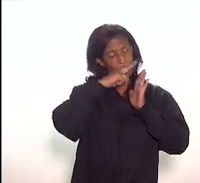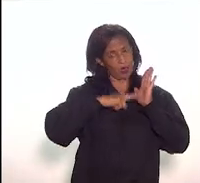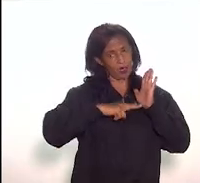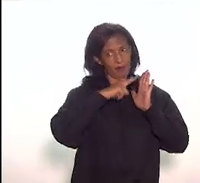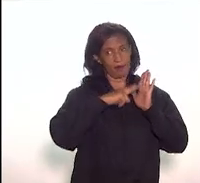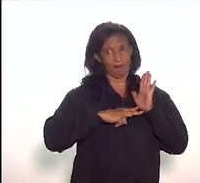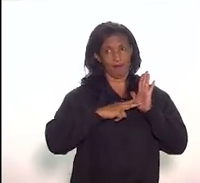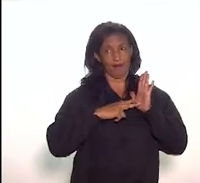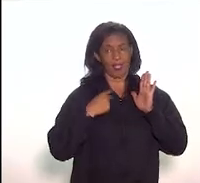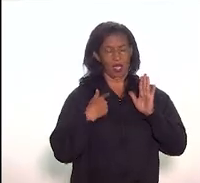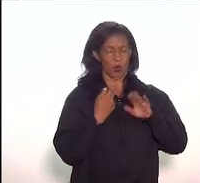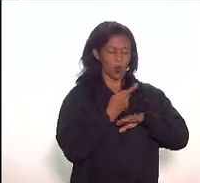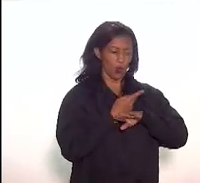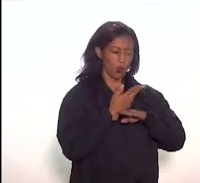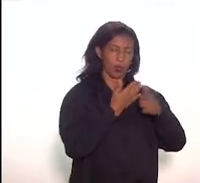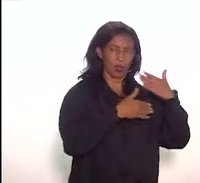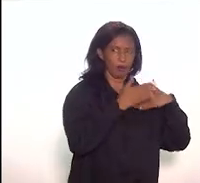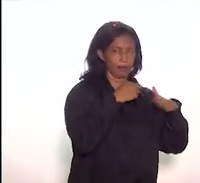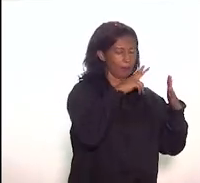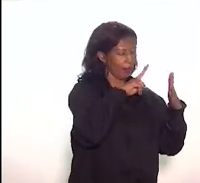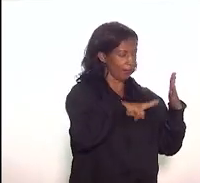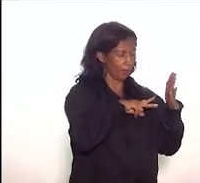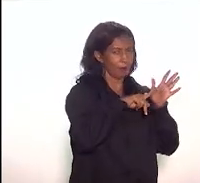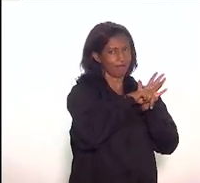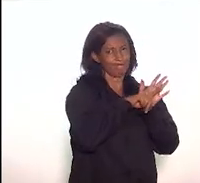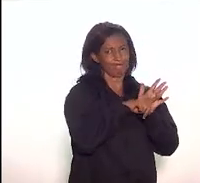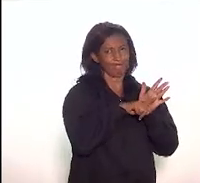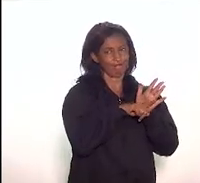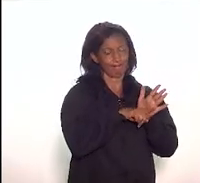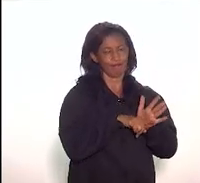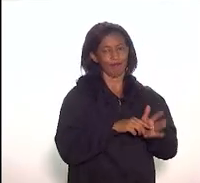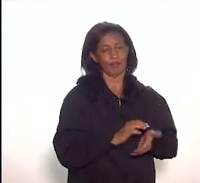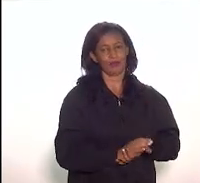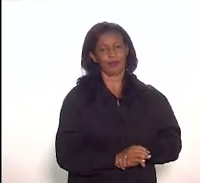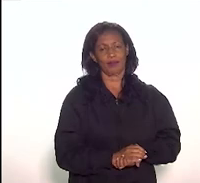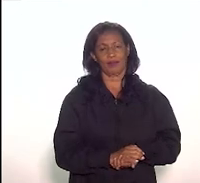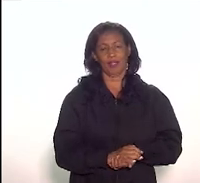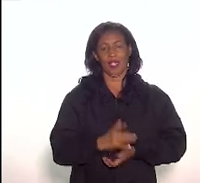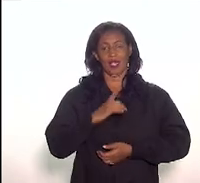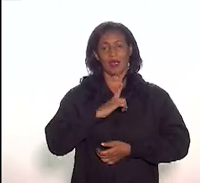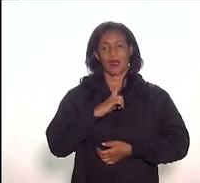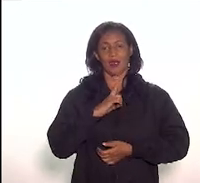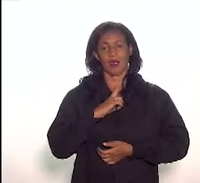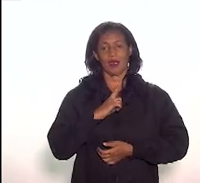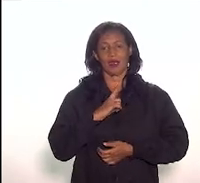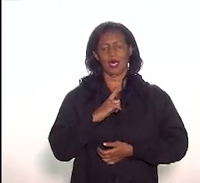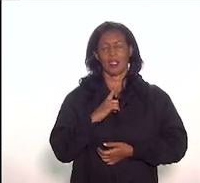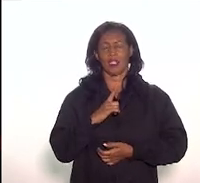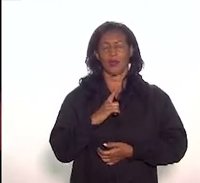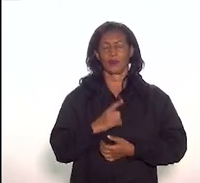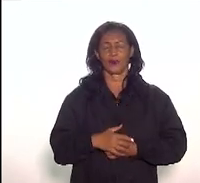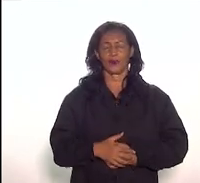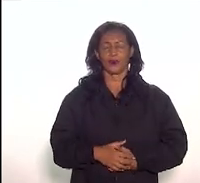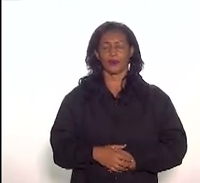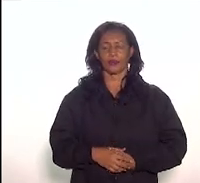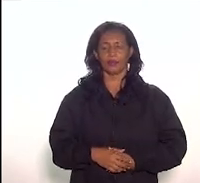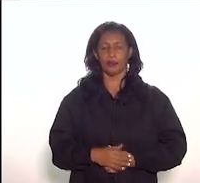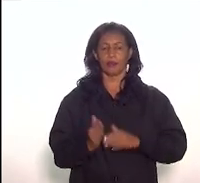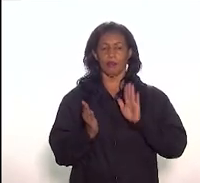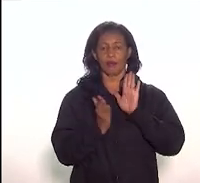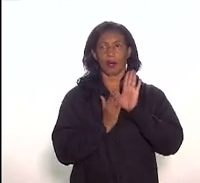que eu procurei ler e analisar. então ele tem como a